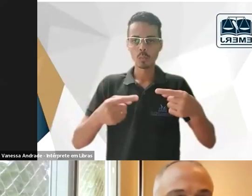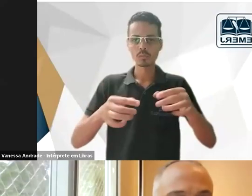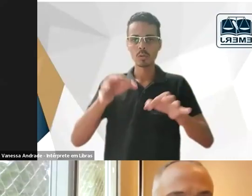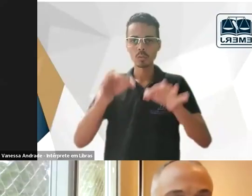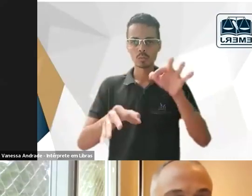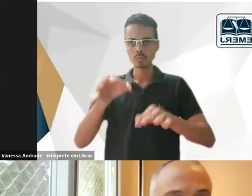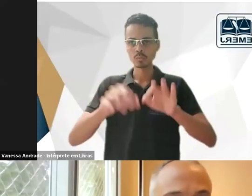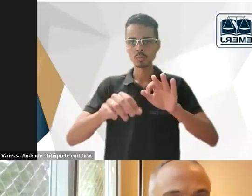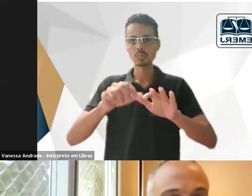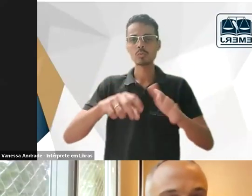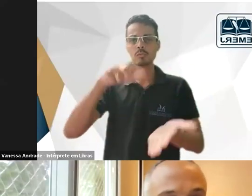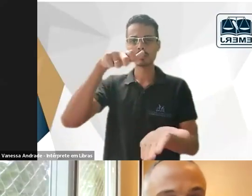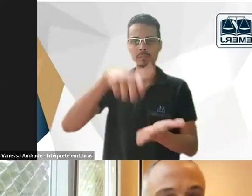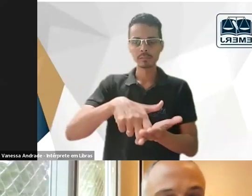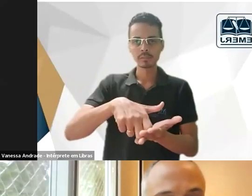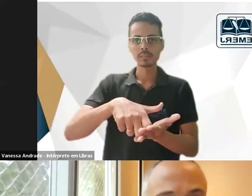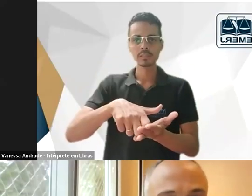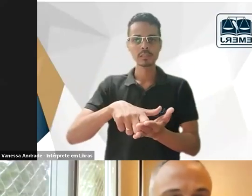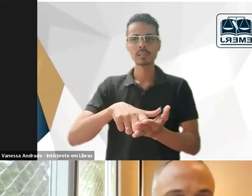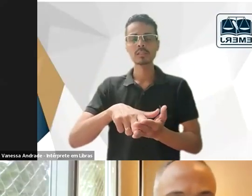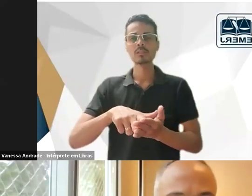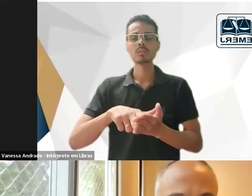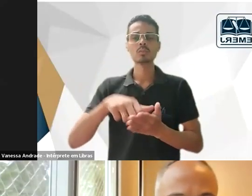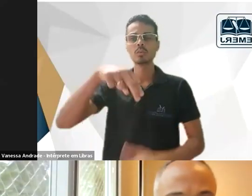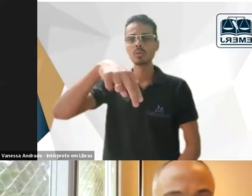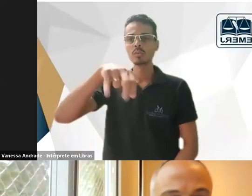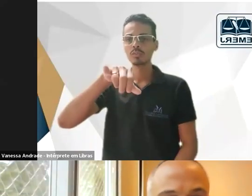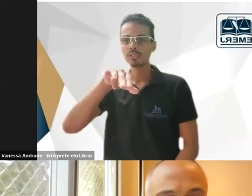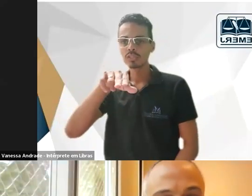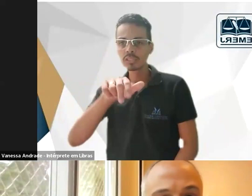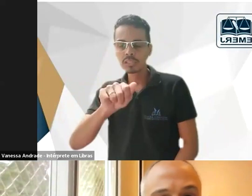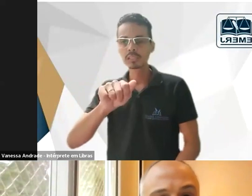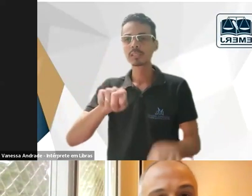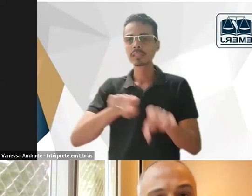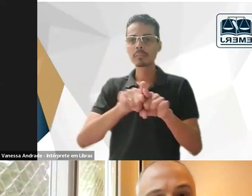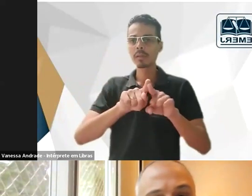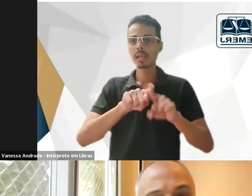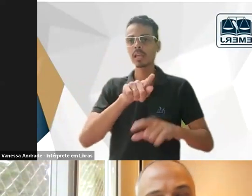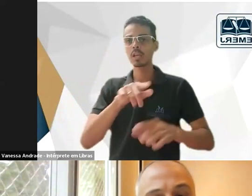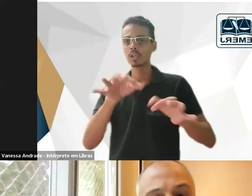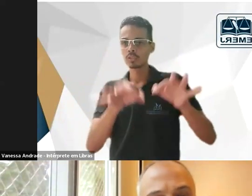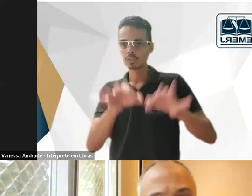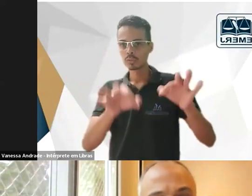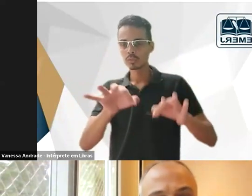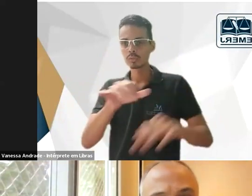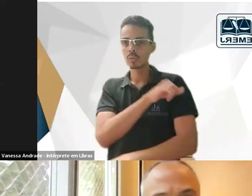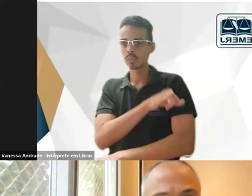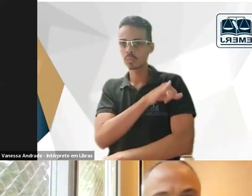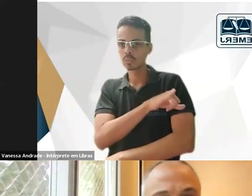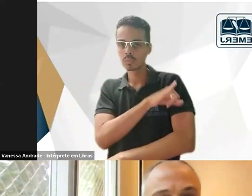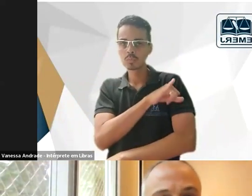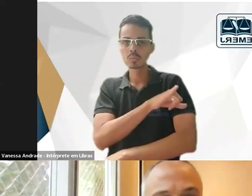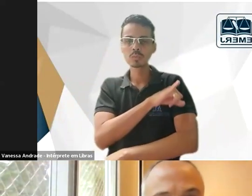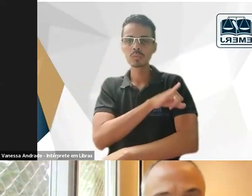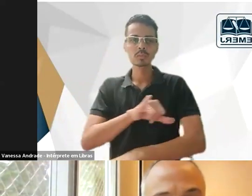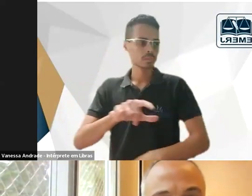vigorando na época sobretudo com Nina Rodrigues e com a escola do Rio de Janeiro que entendia que existia o ser humano